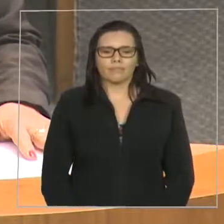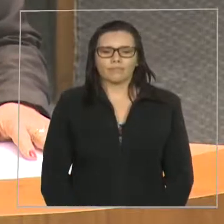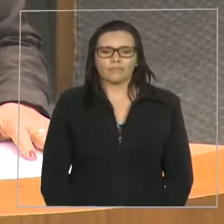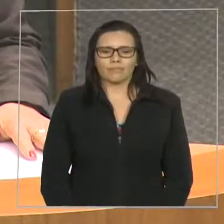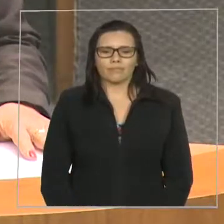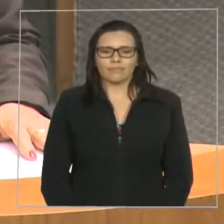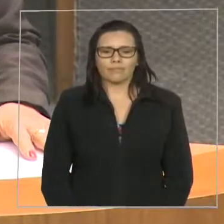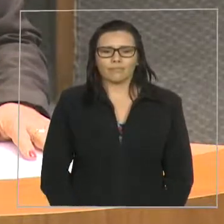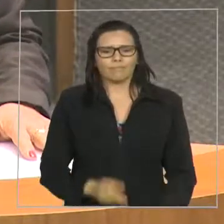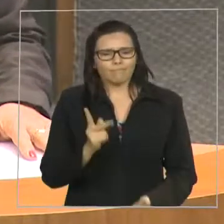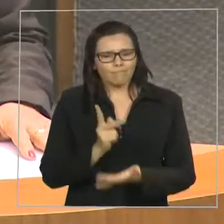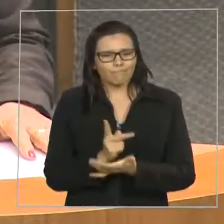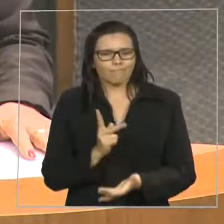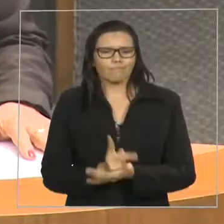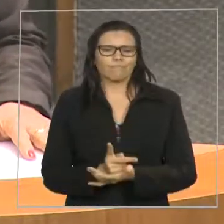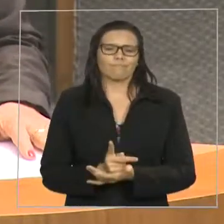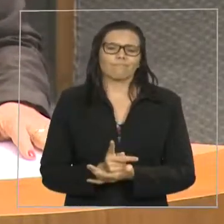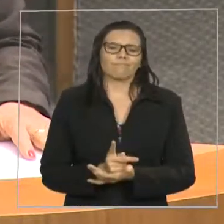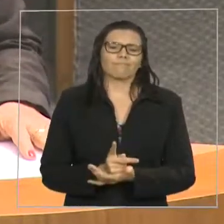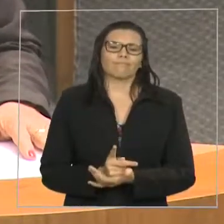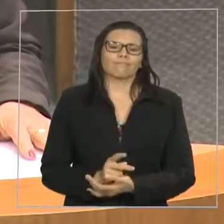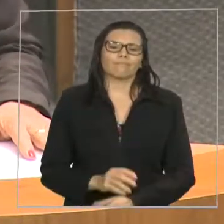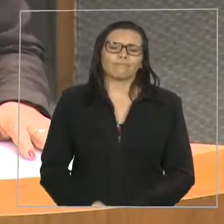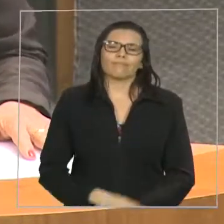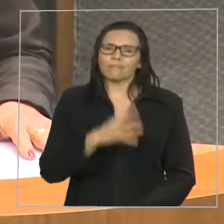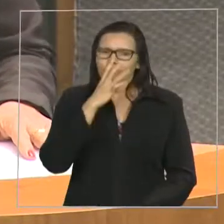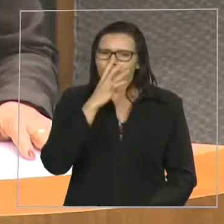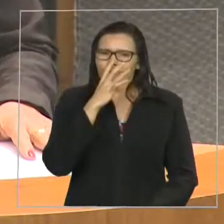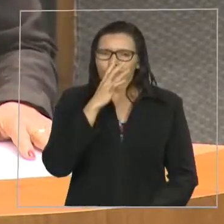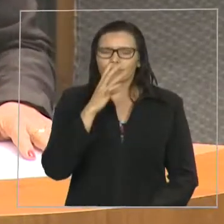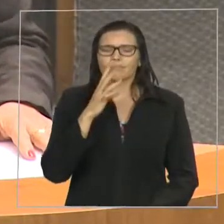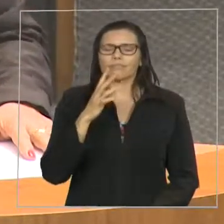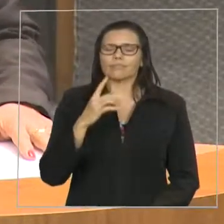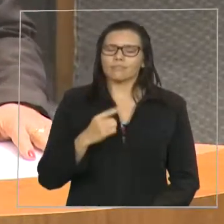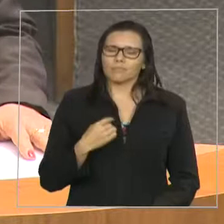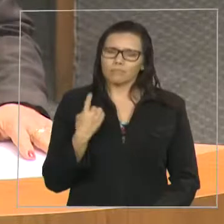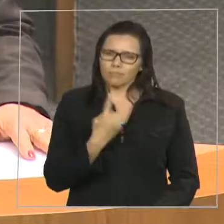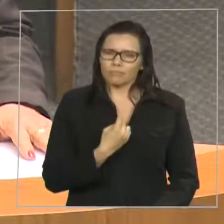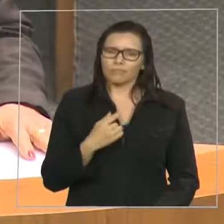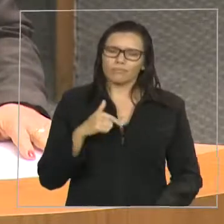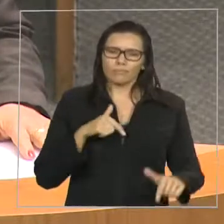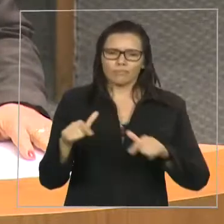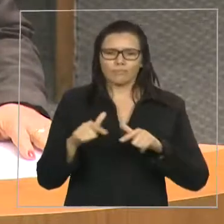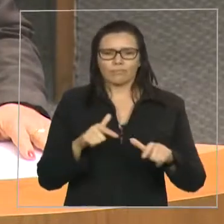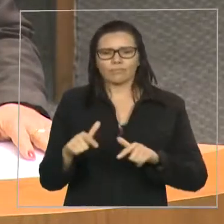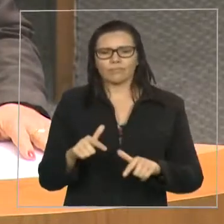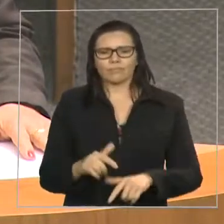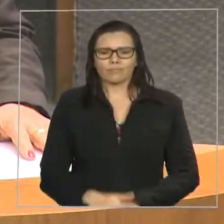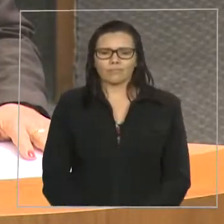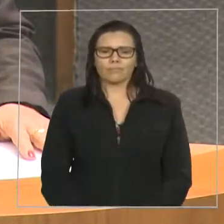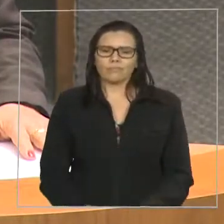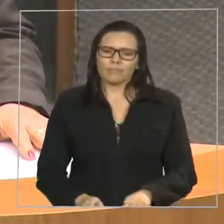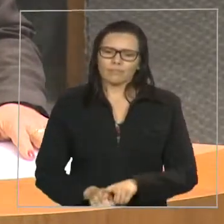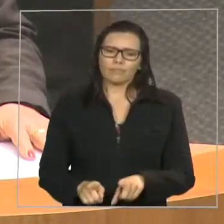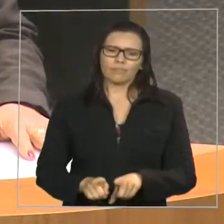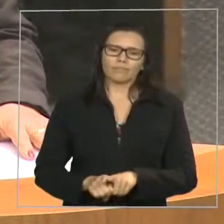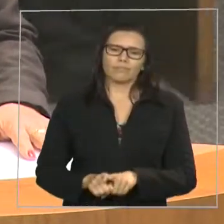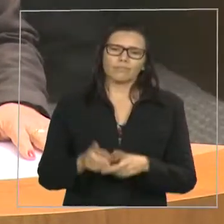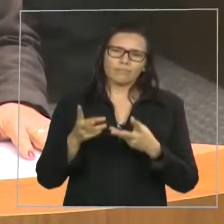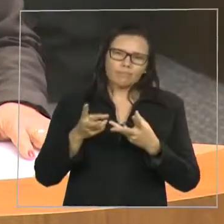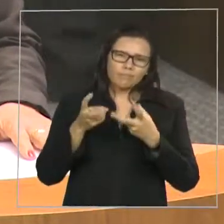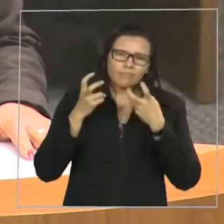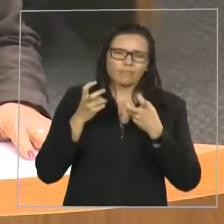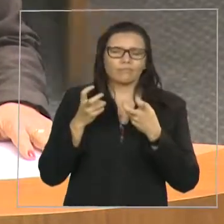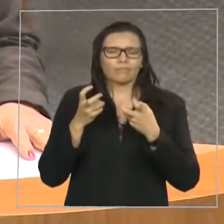sempre aqui acompanhando o nosso trabalho, levando o